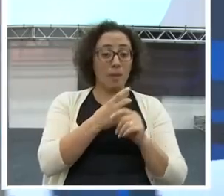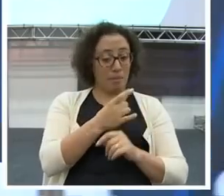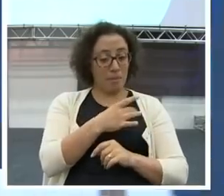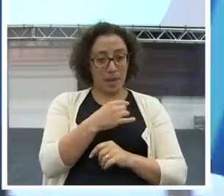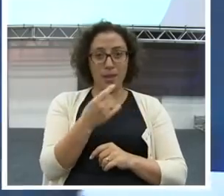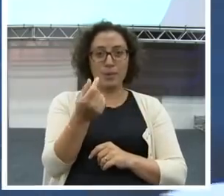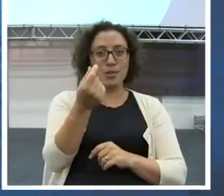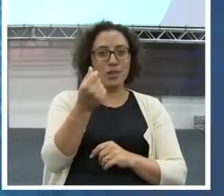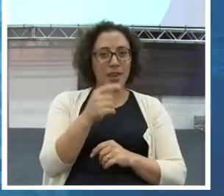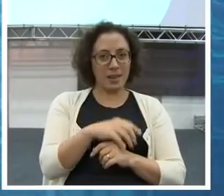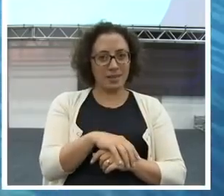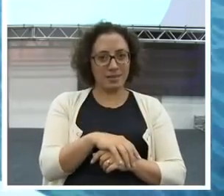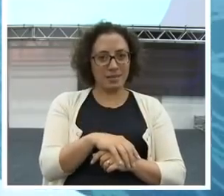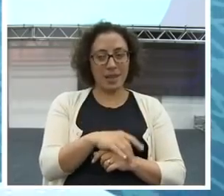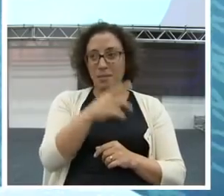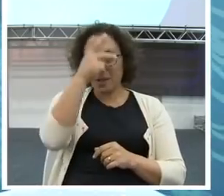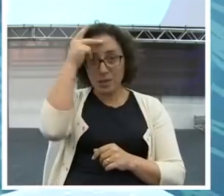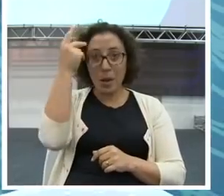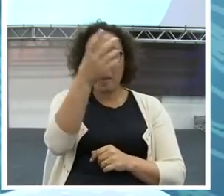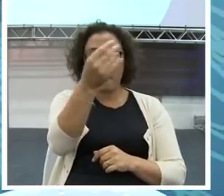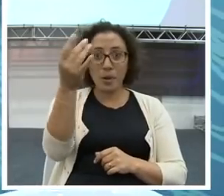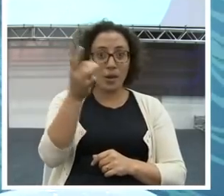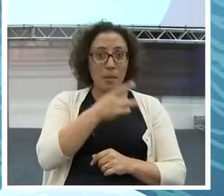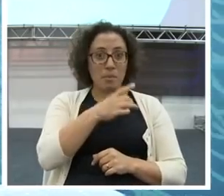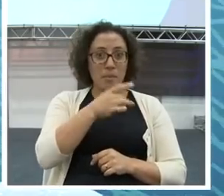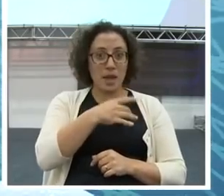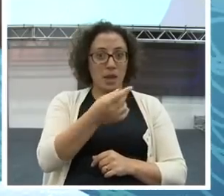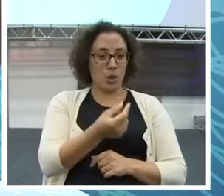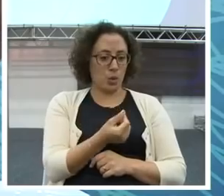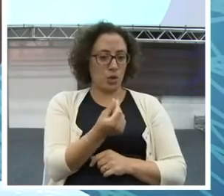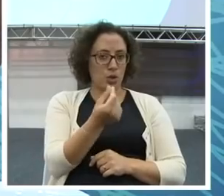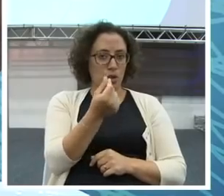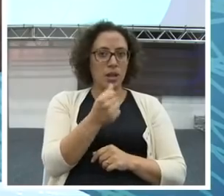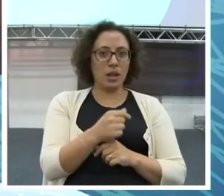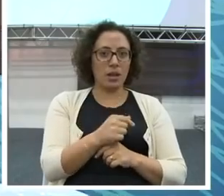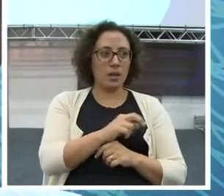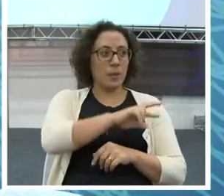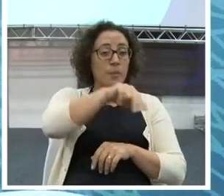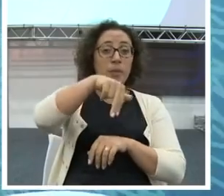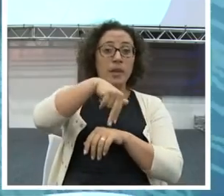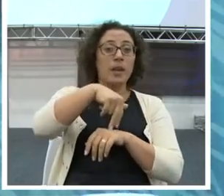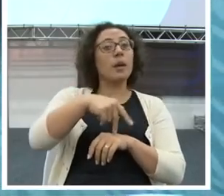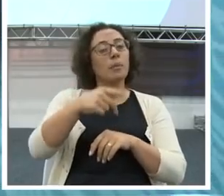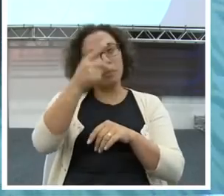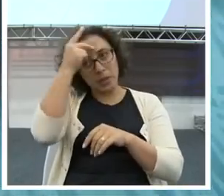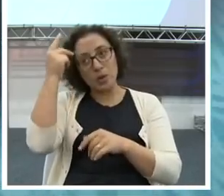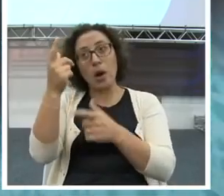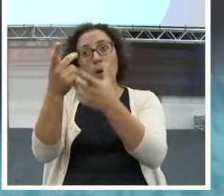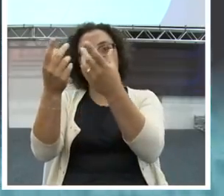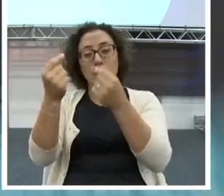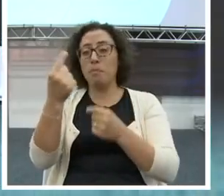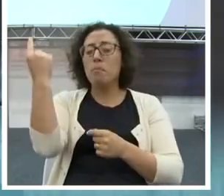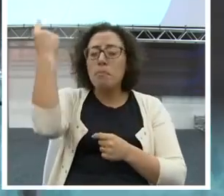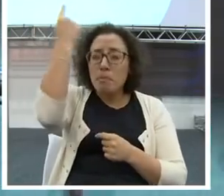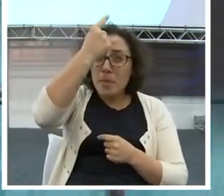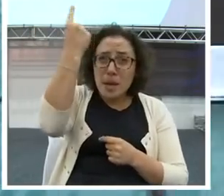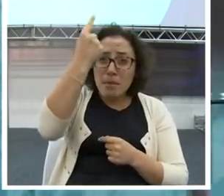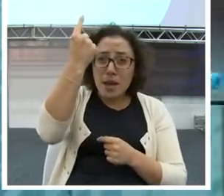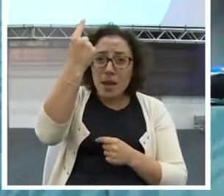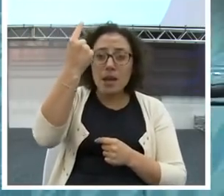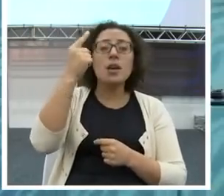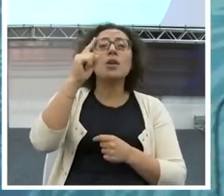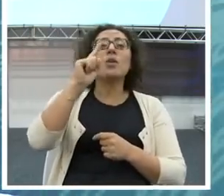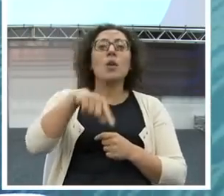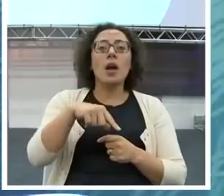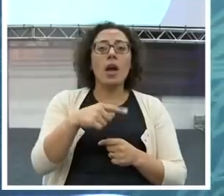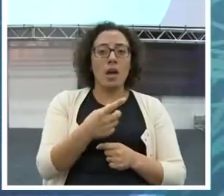O maior medo do ser humano é esse aqui, falar em público. É o número um. Quem sabe qual